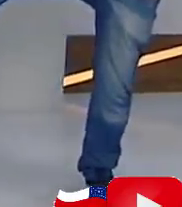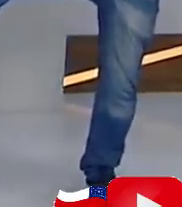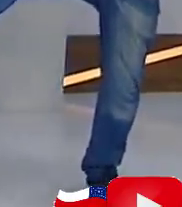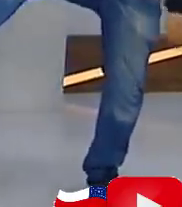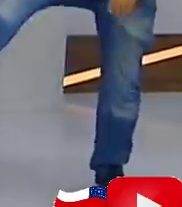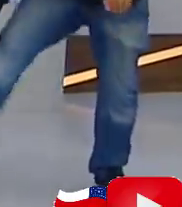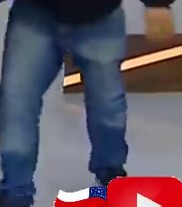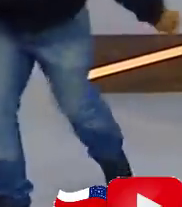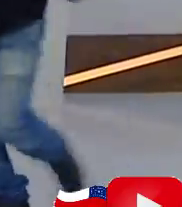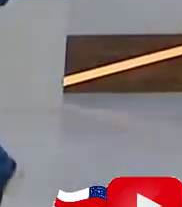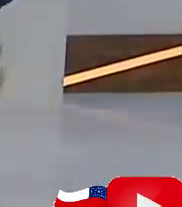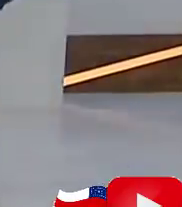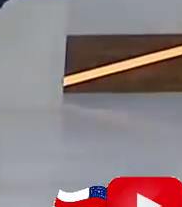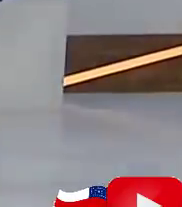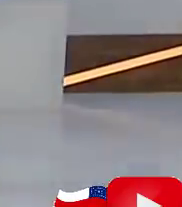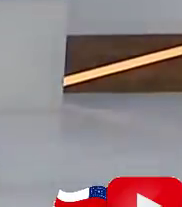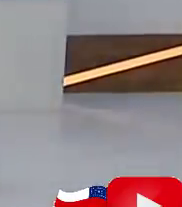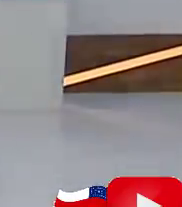Acabou-se.